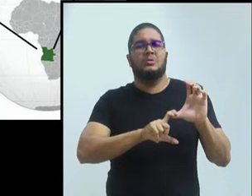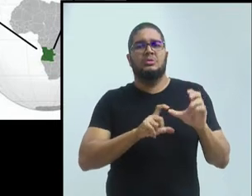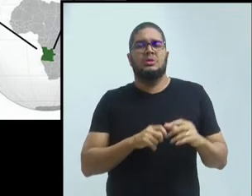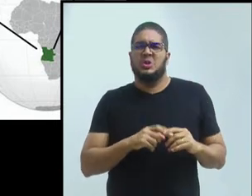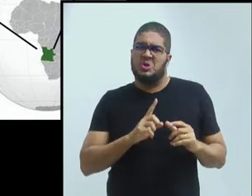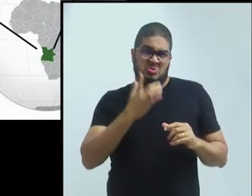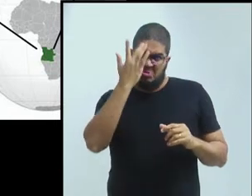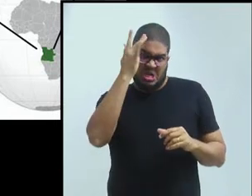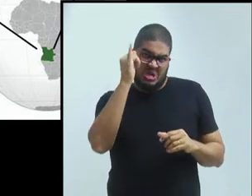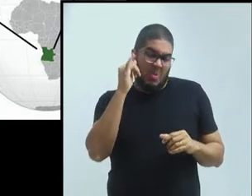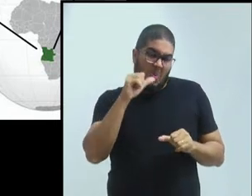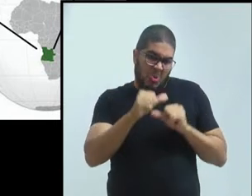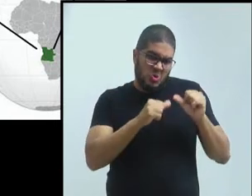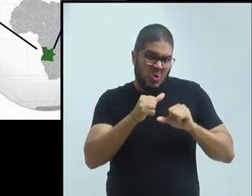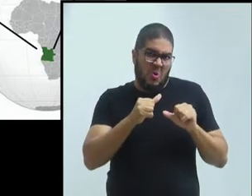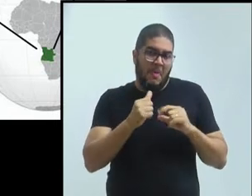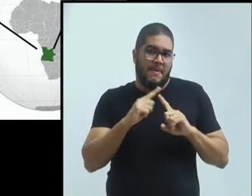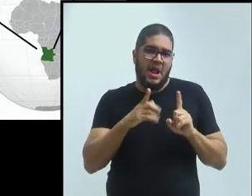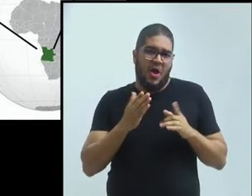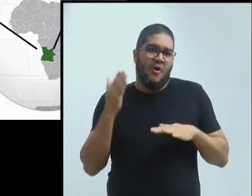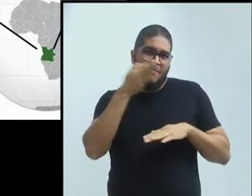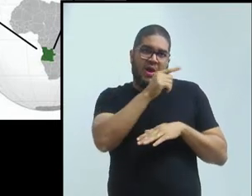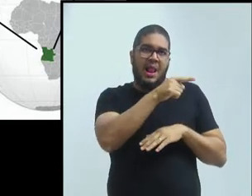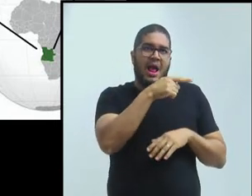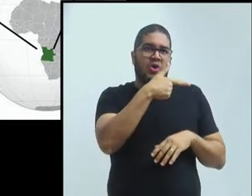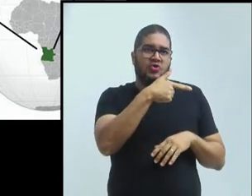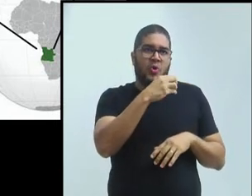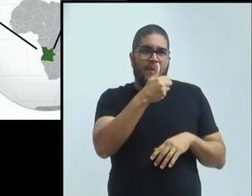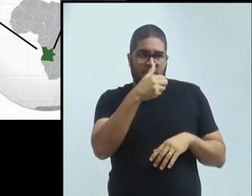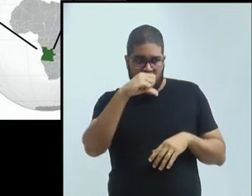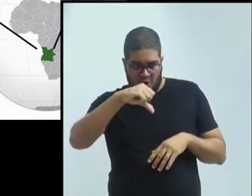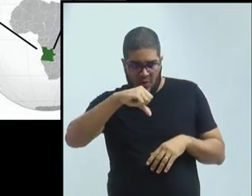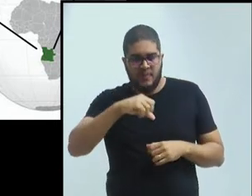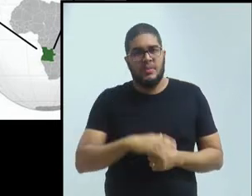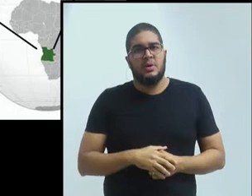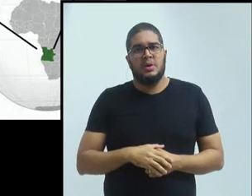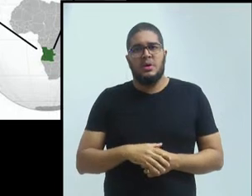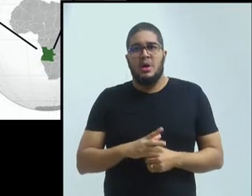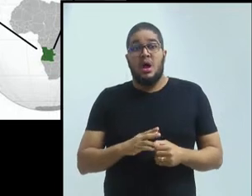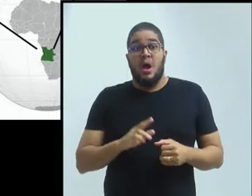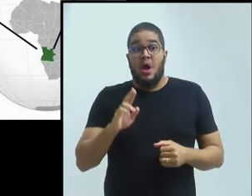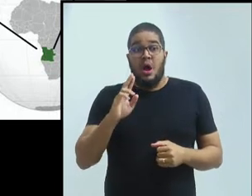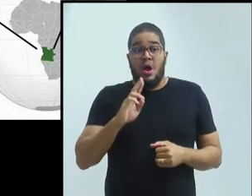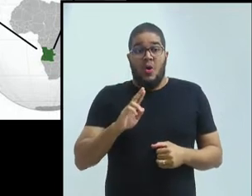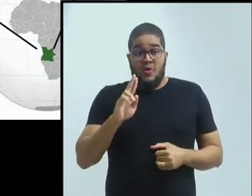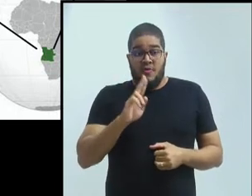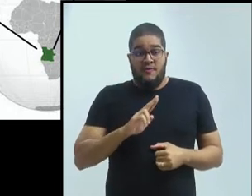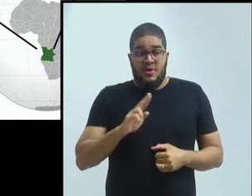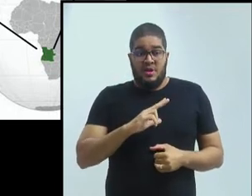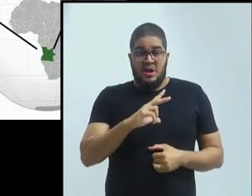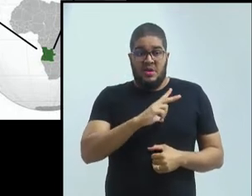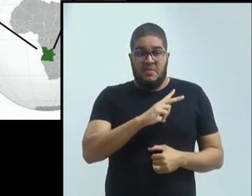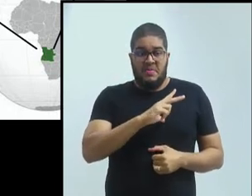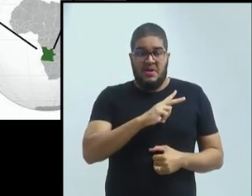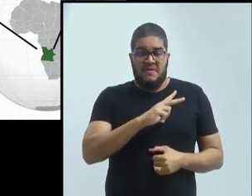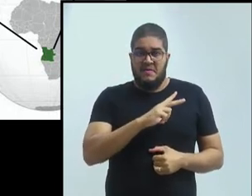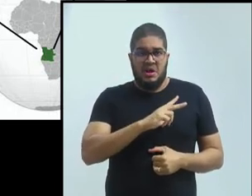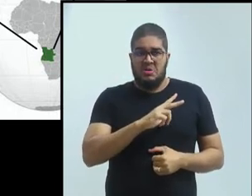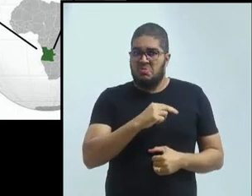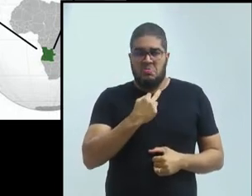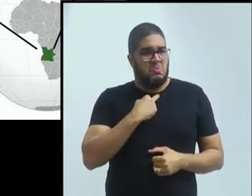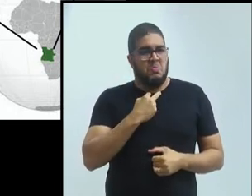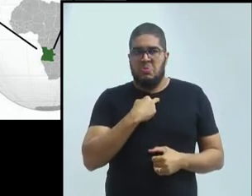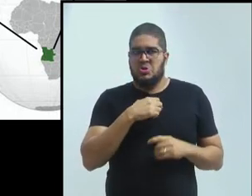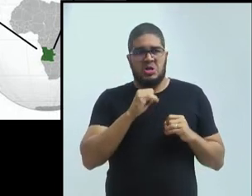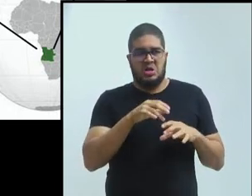a formação de professores só podia ser feita pelos ICEDs. As universidades privadas não podiam oferecer o que a gente chama de licenciaturas.